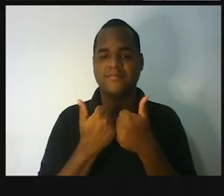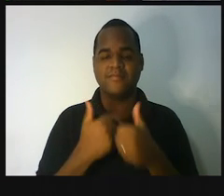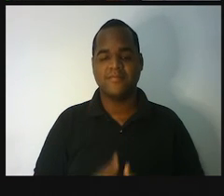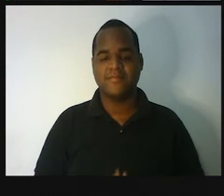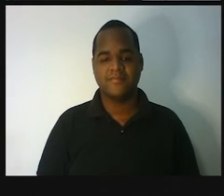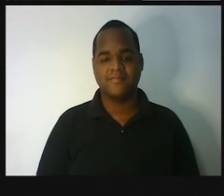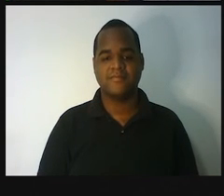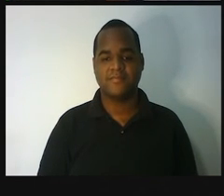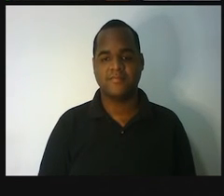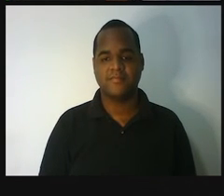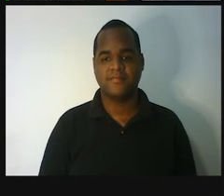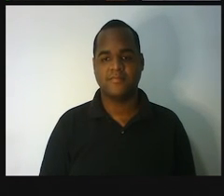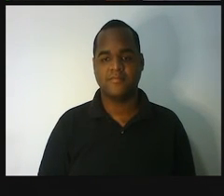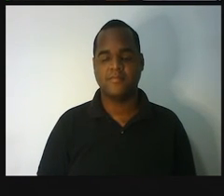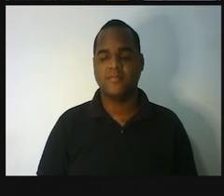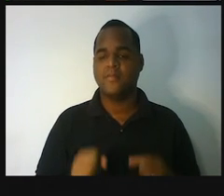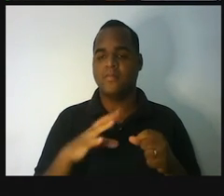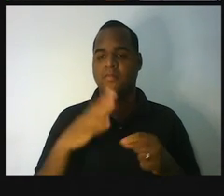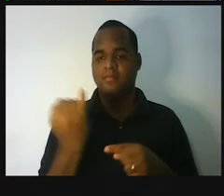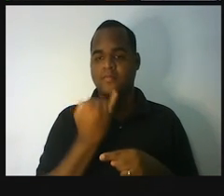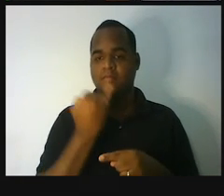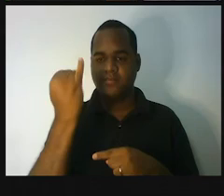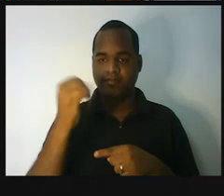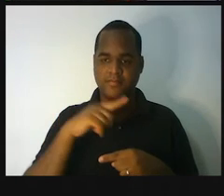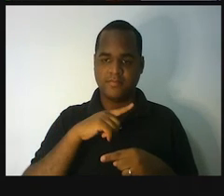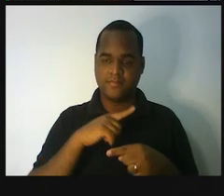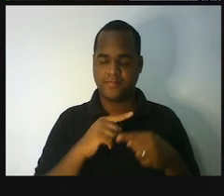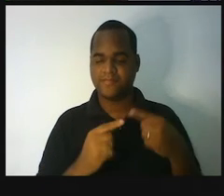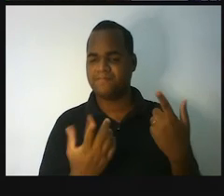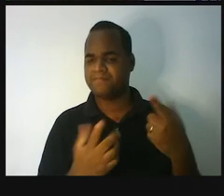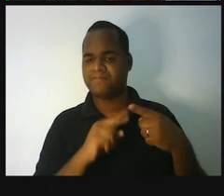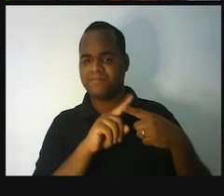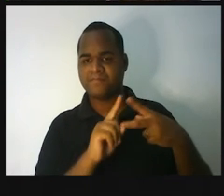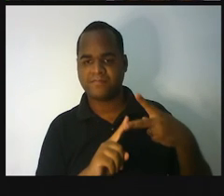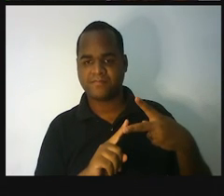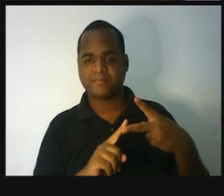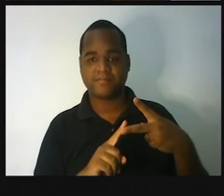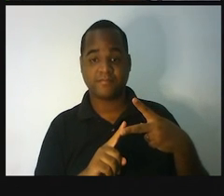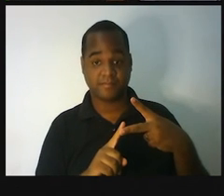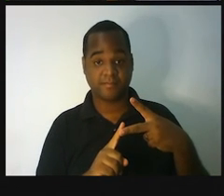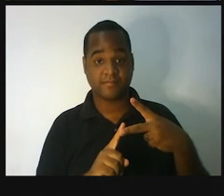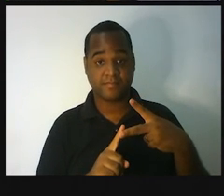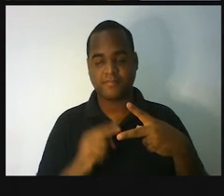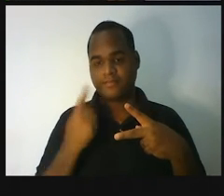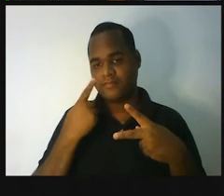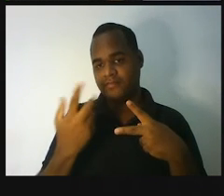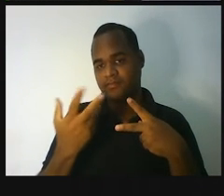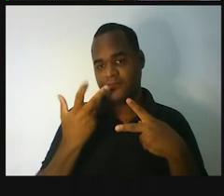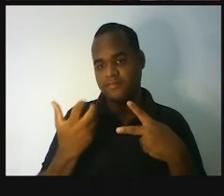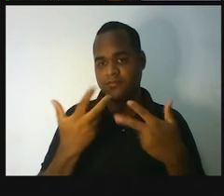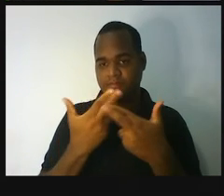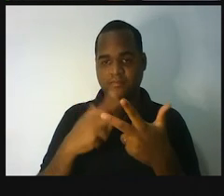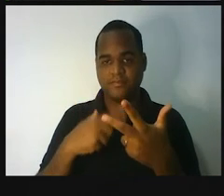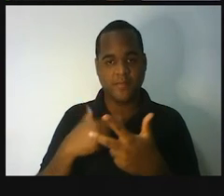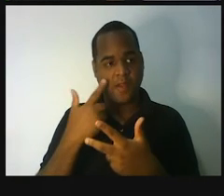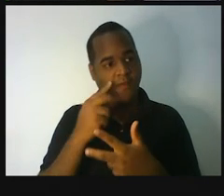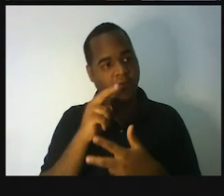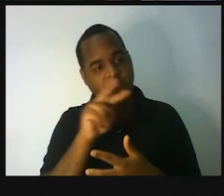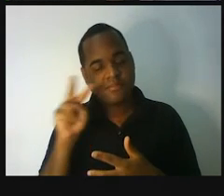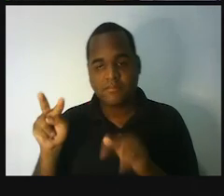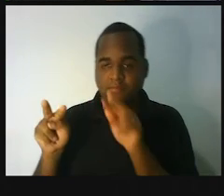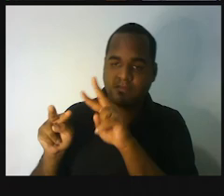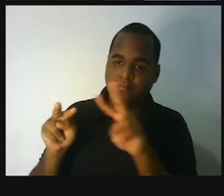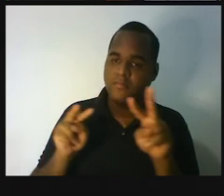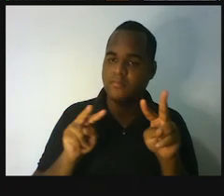Bom, então o que foi importante para essa nossa aula? Primeiro, perceber que a nossa volta existe essa